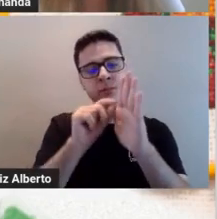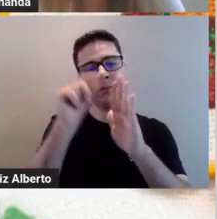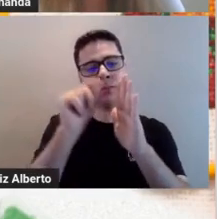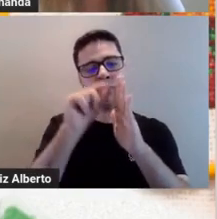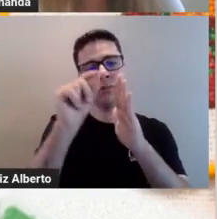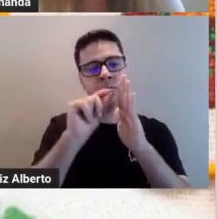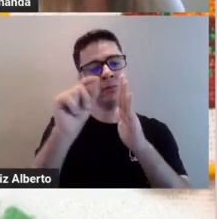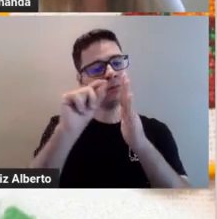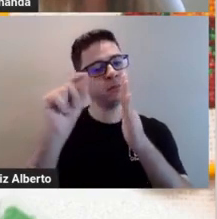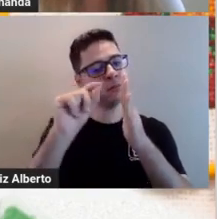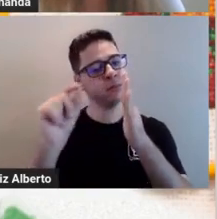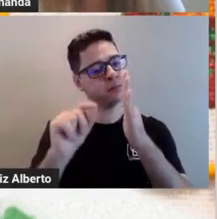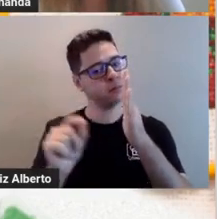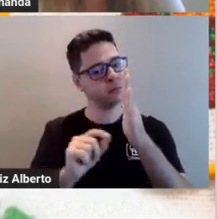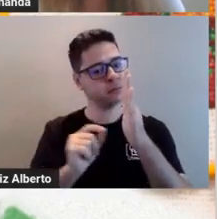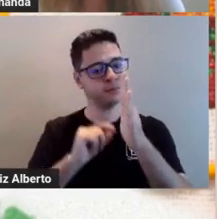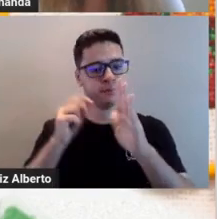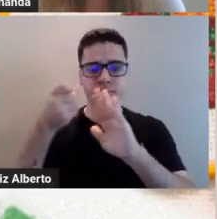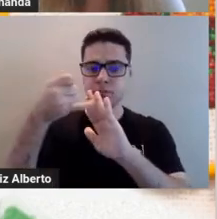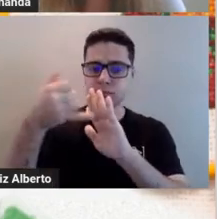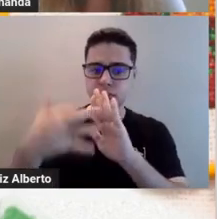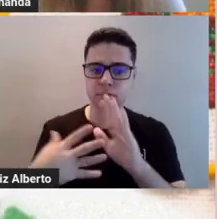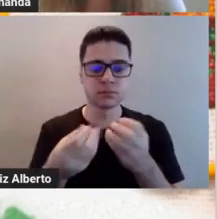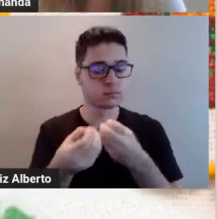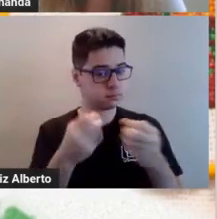próxima aula como que a gente faz esse ponto.